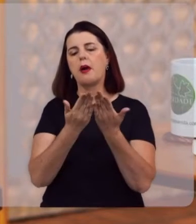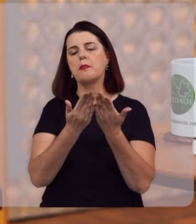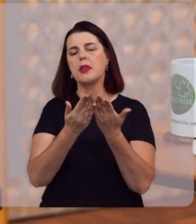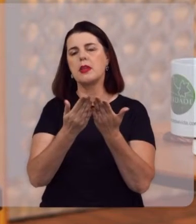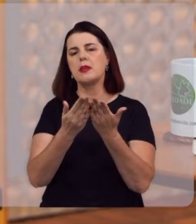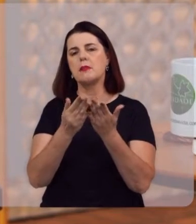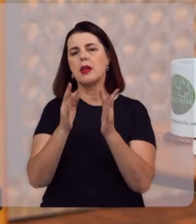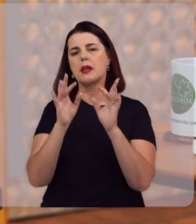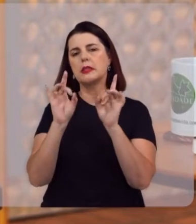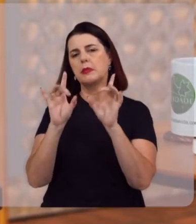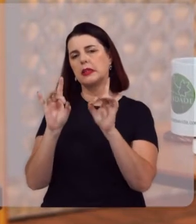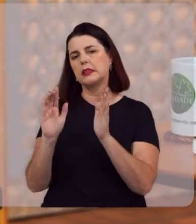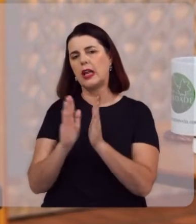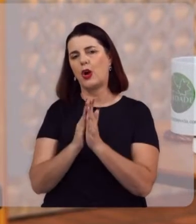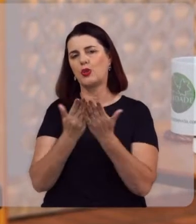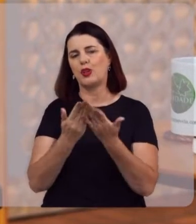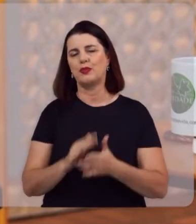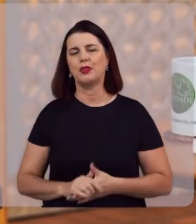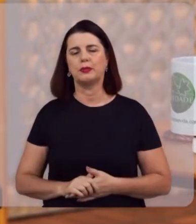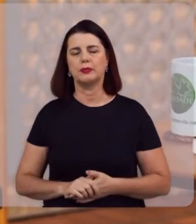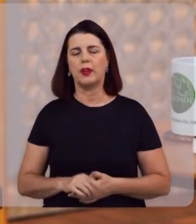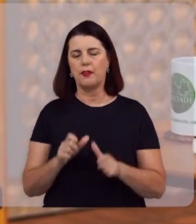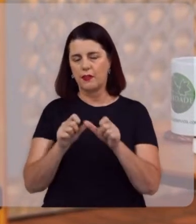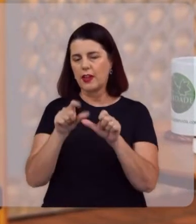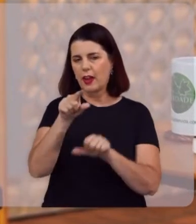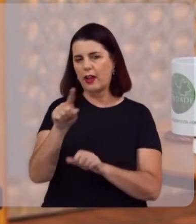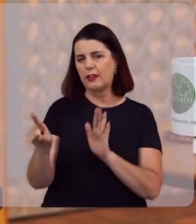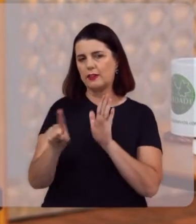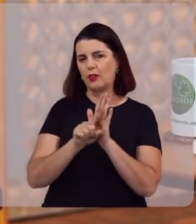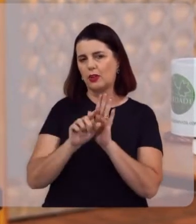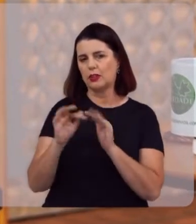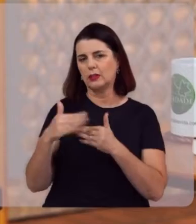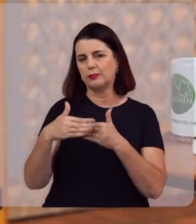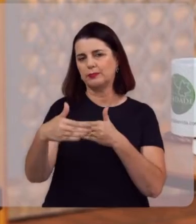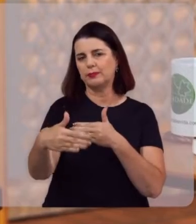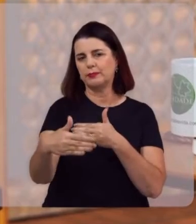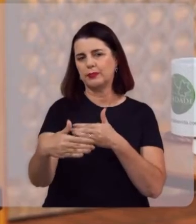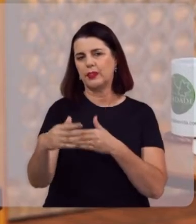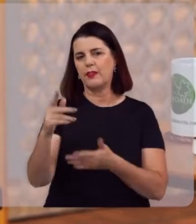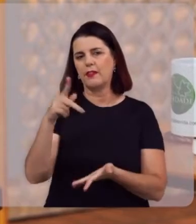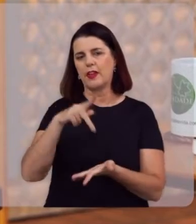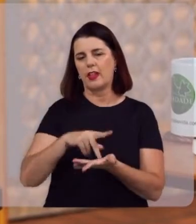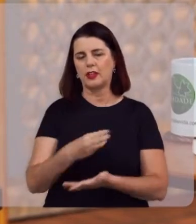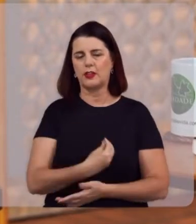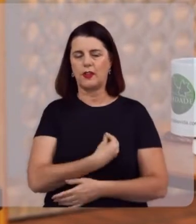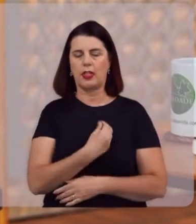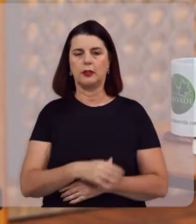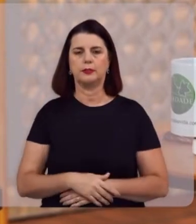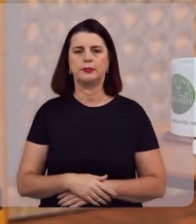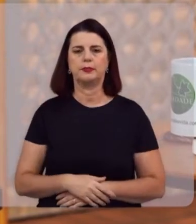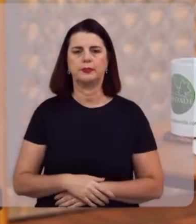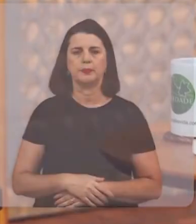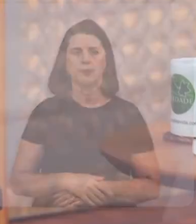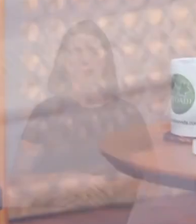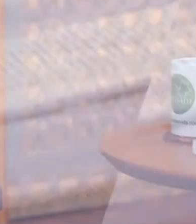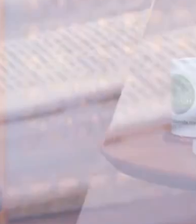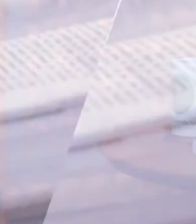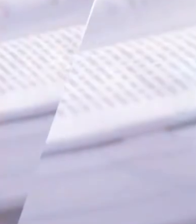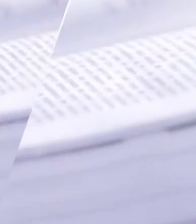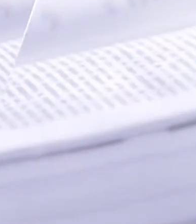Bíblia, o livro dos livros. Não sai daí, não. Daqui a pouquinho a gente está de volta com Verdade e Vida.